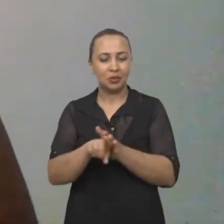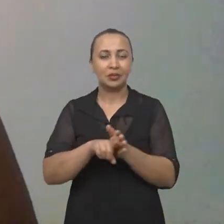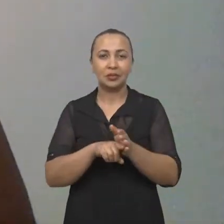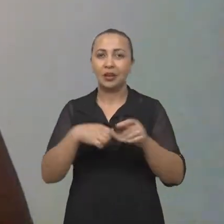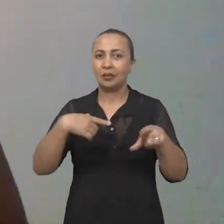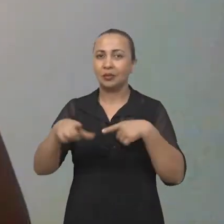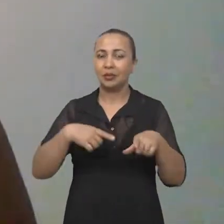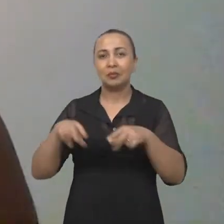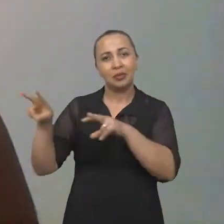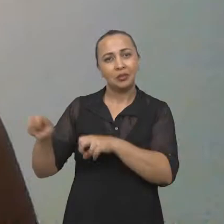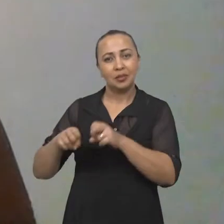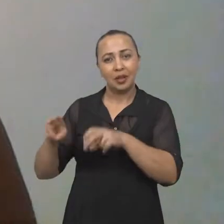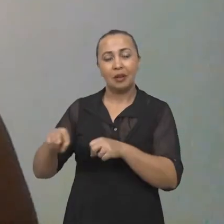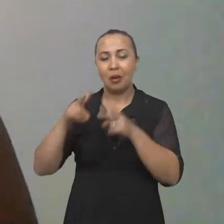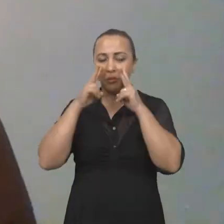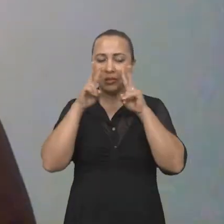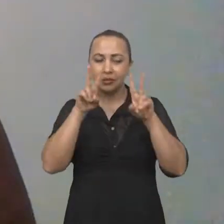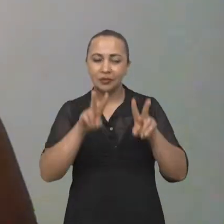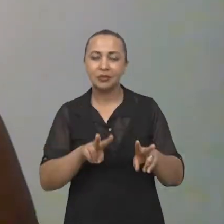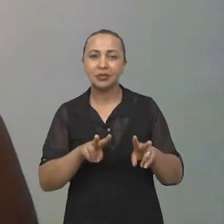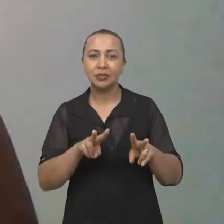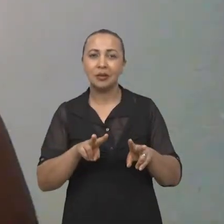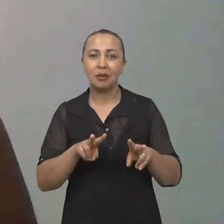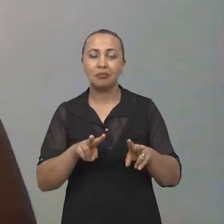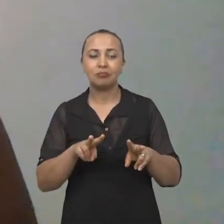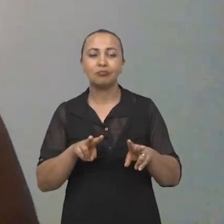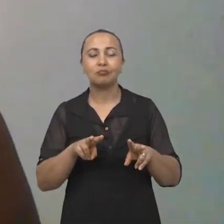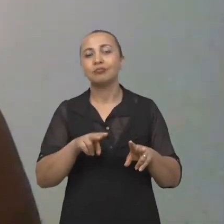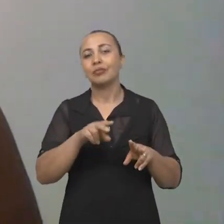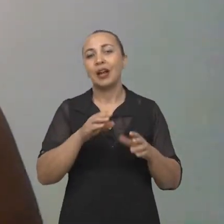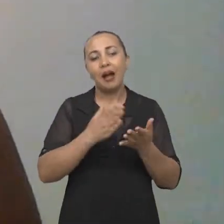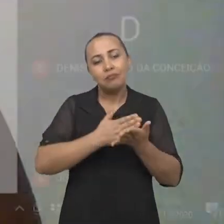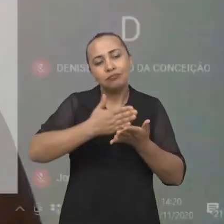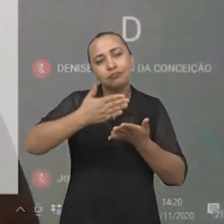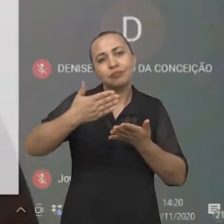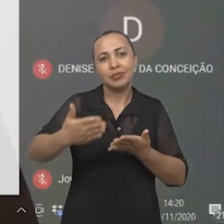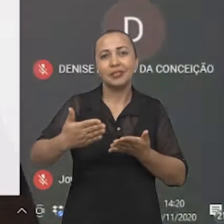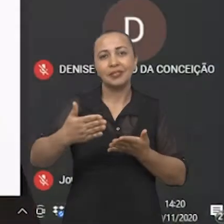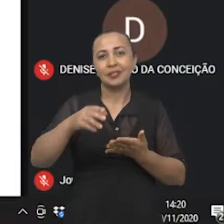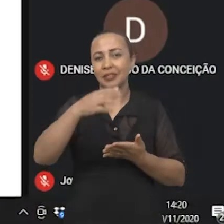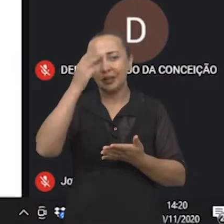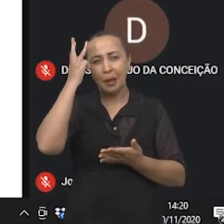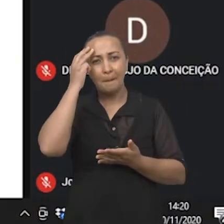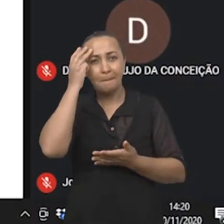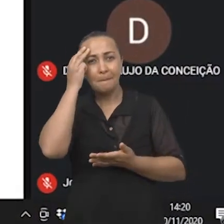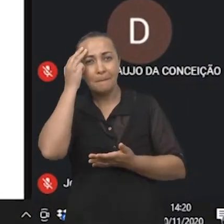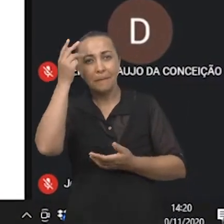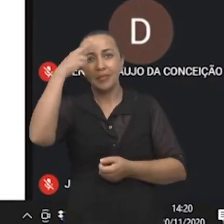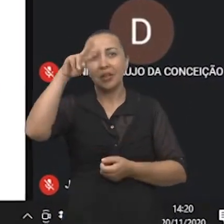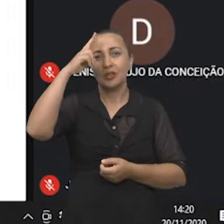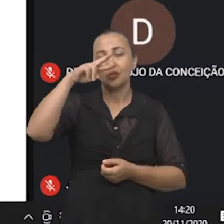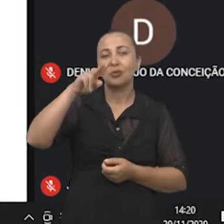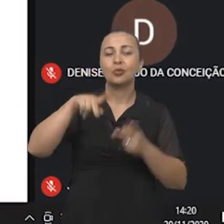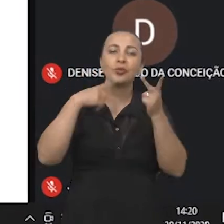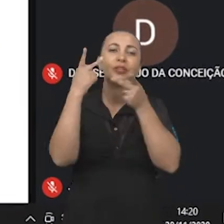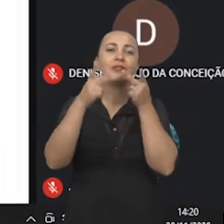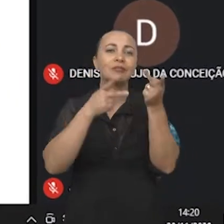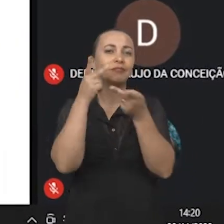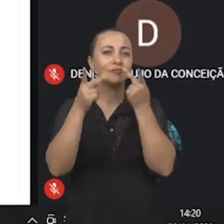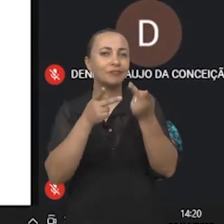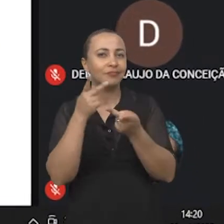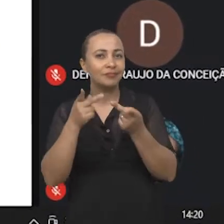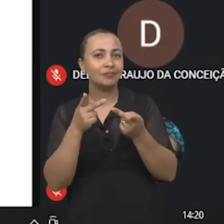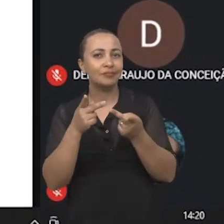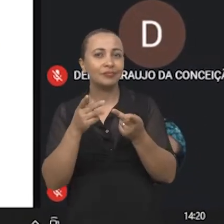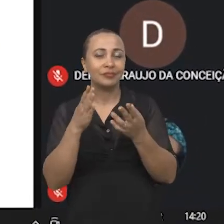a de trabalho de campo, observação participante, a partir da memória e da história oral.